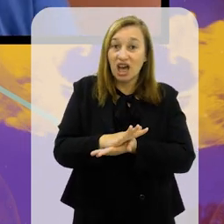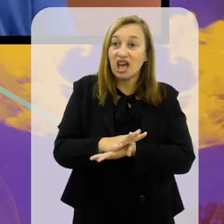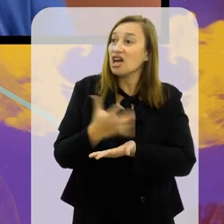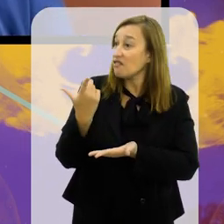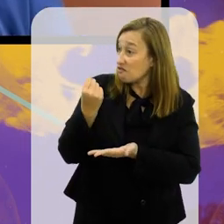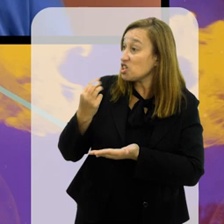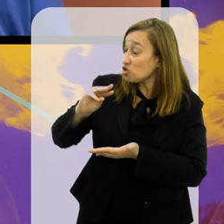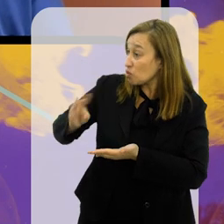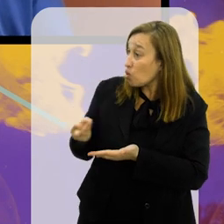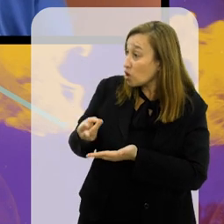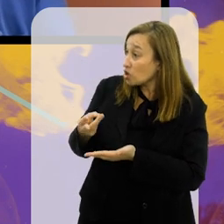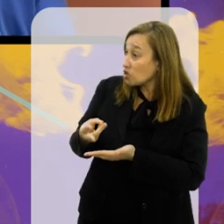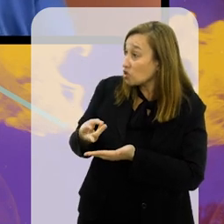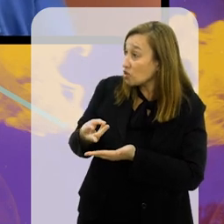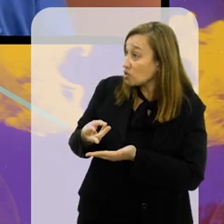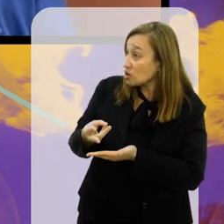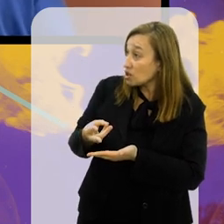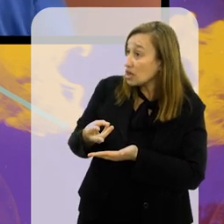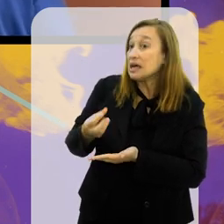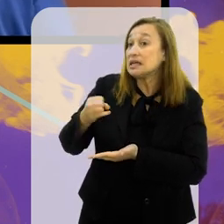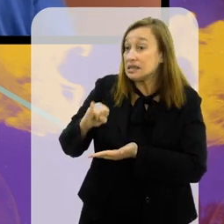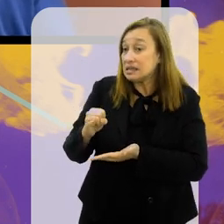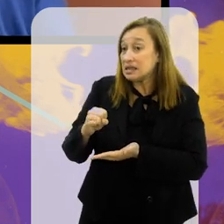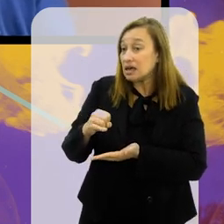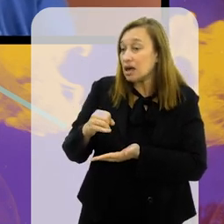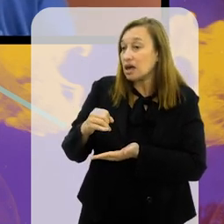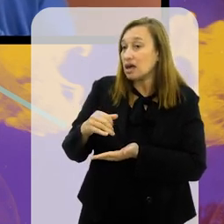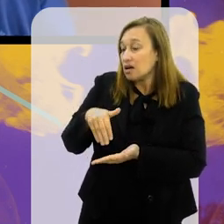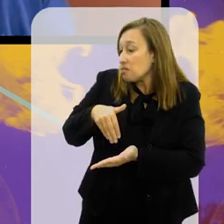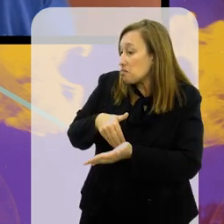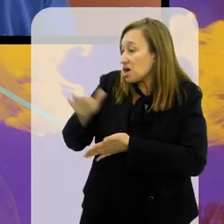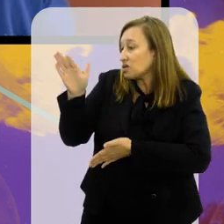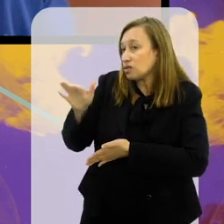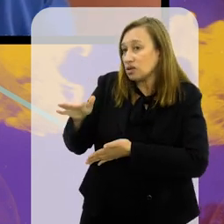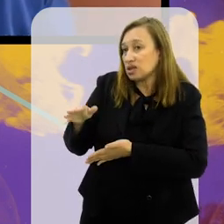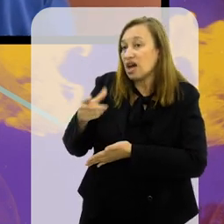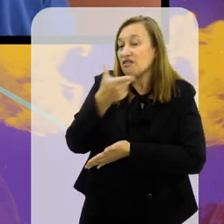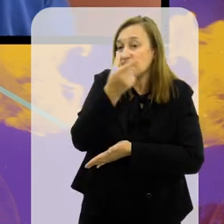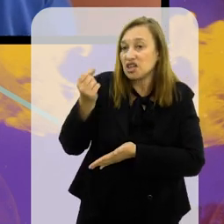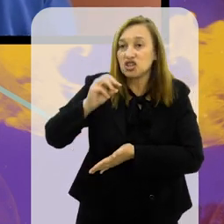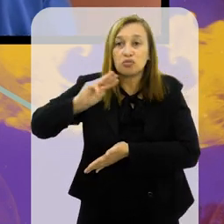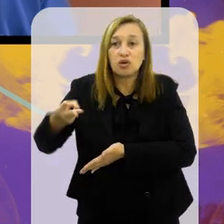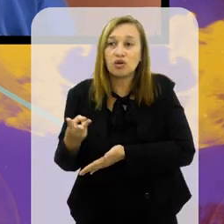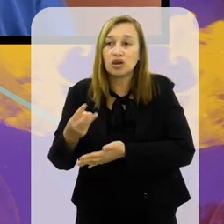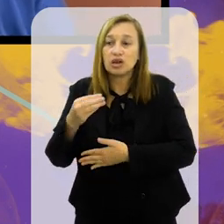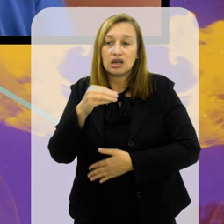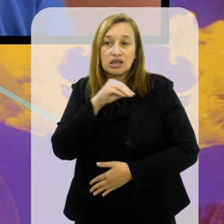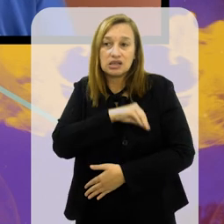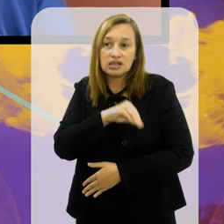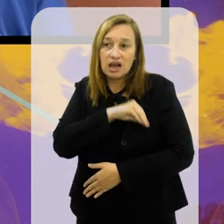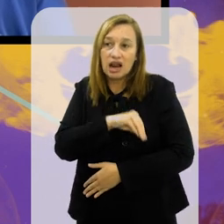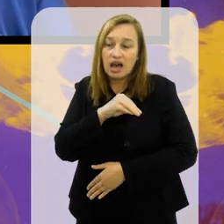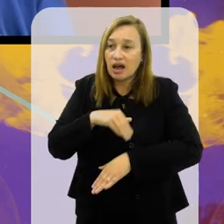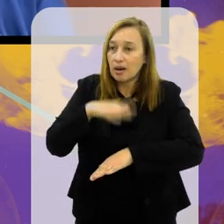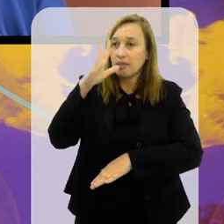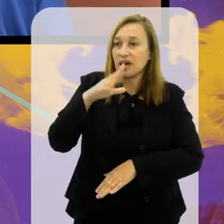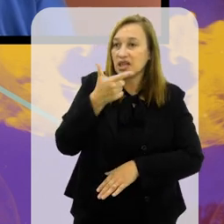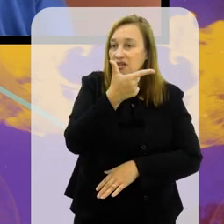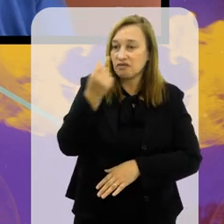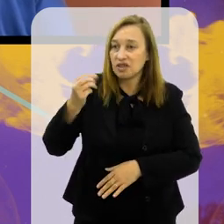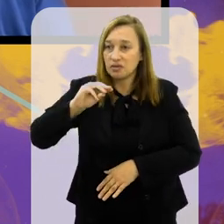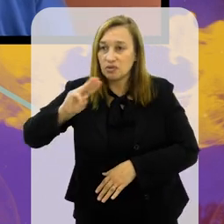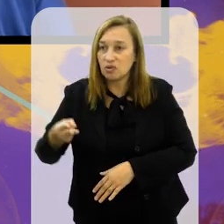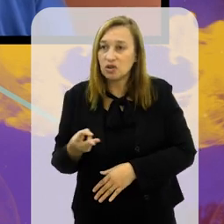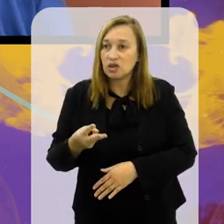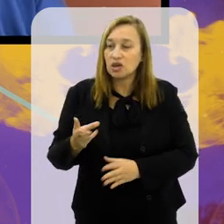multa recisória. Ele vai levar 20? 20 milhões? Se ele foi demitido, são 20 milhões. Ele vai receber os salários